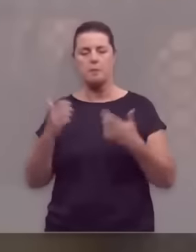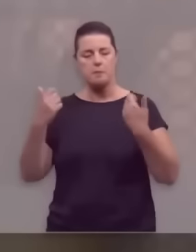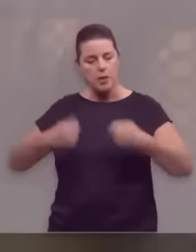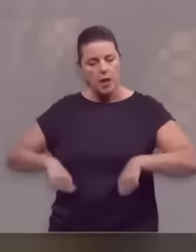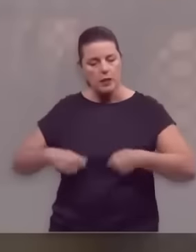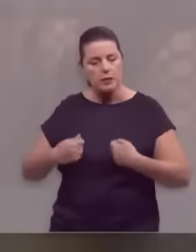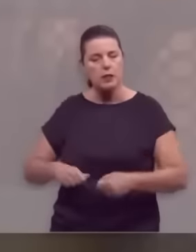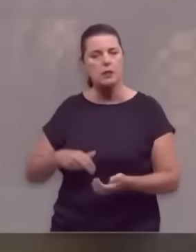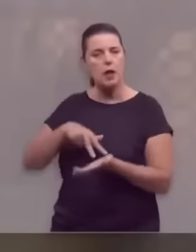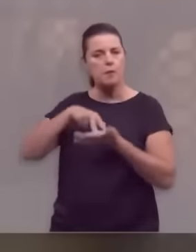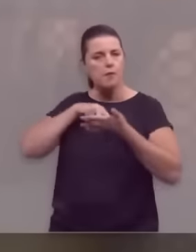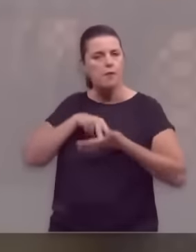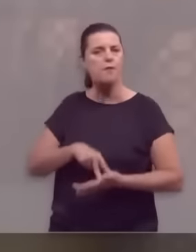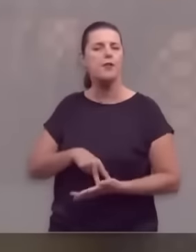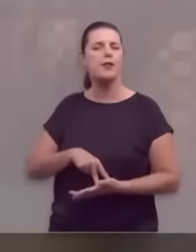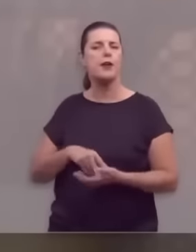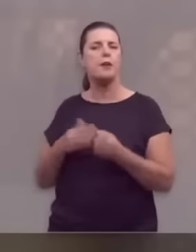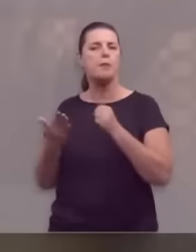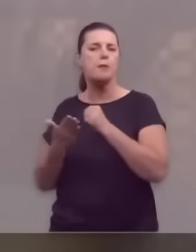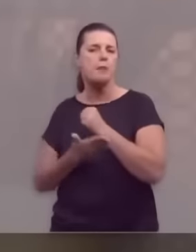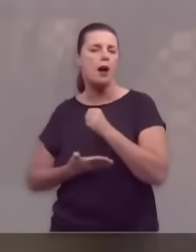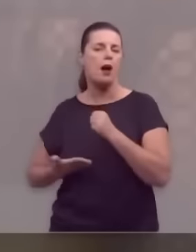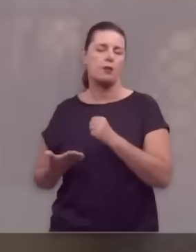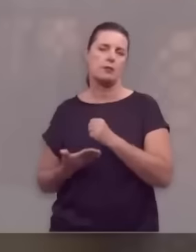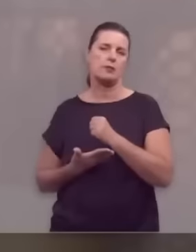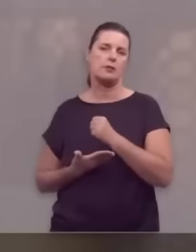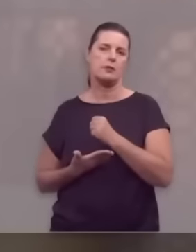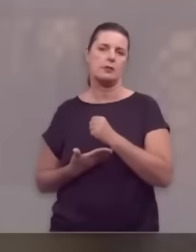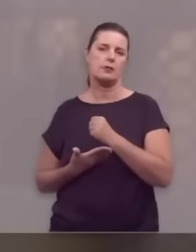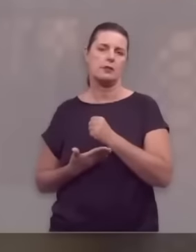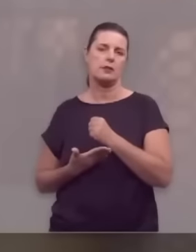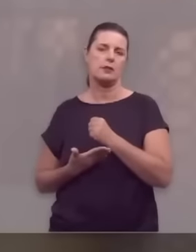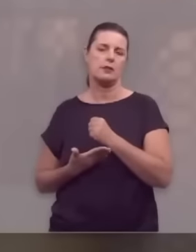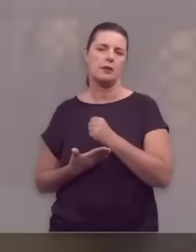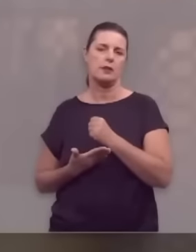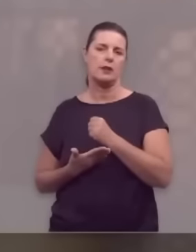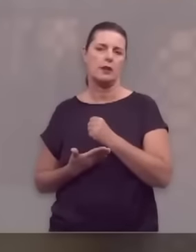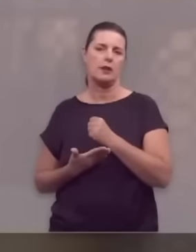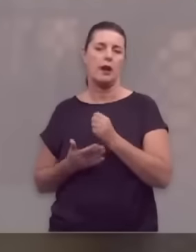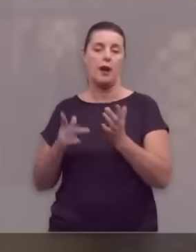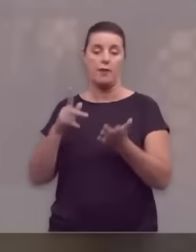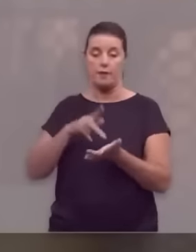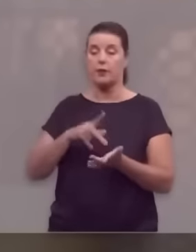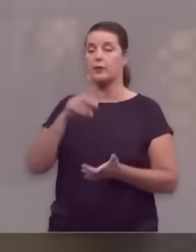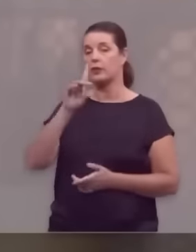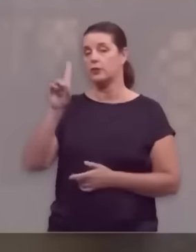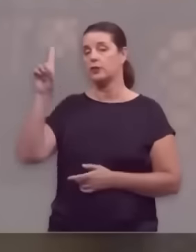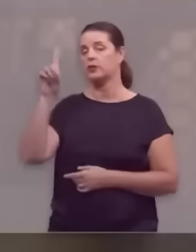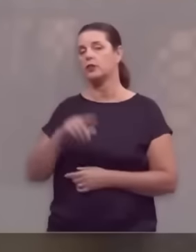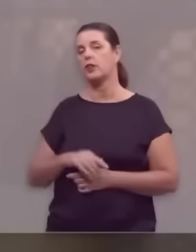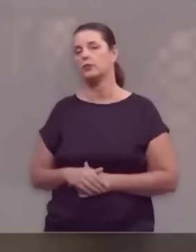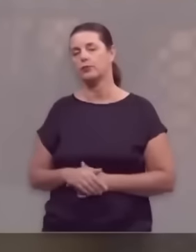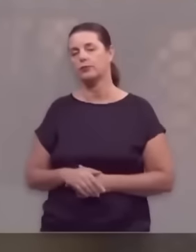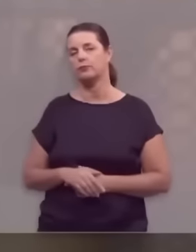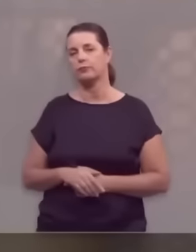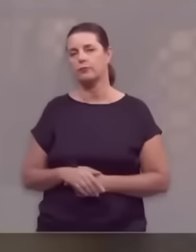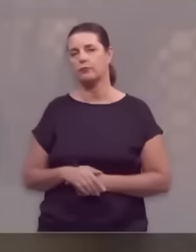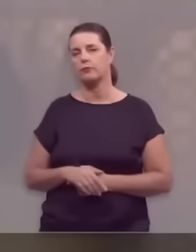Precisamos nos firmar nesta base que não balança, que é a verdade de Deus.